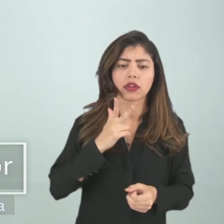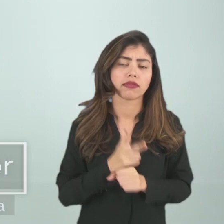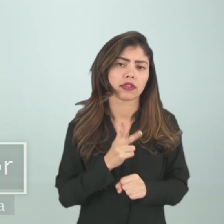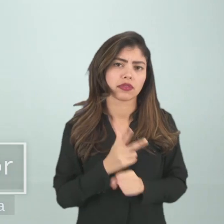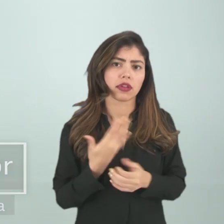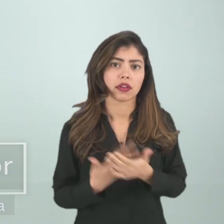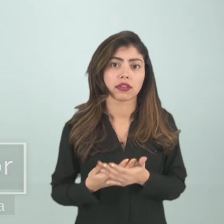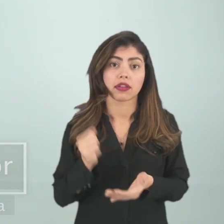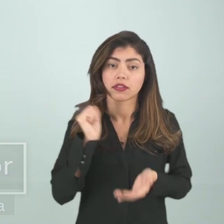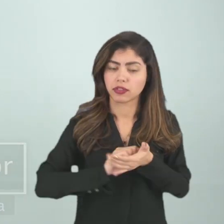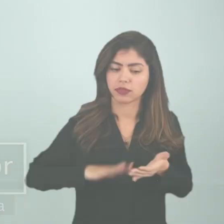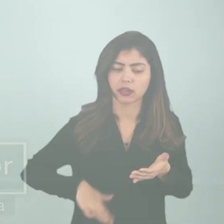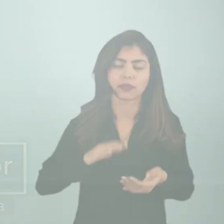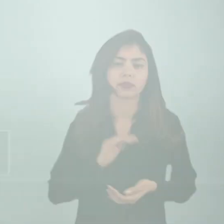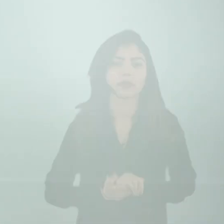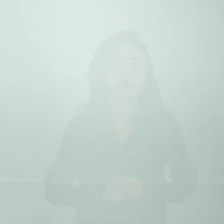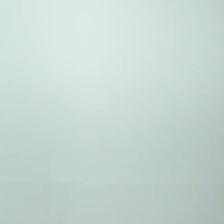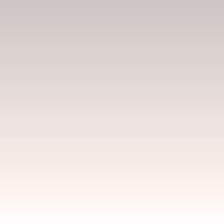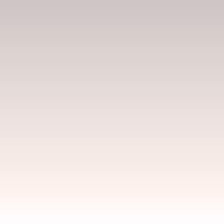acessar as atividades.